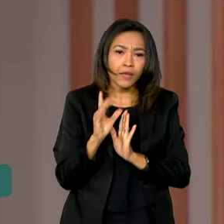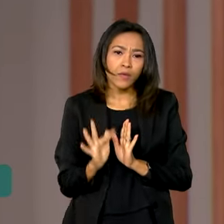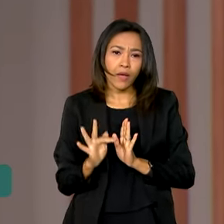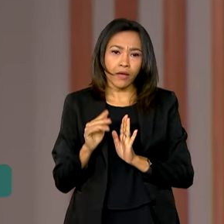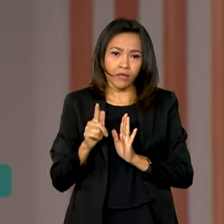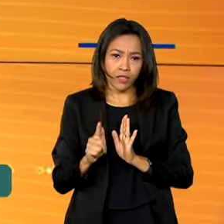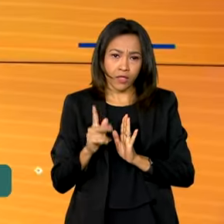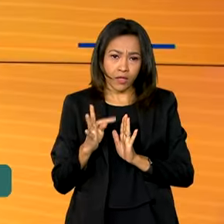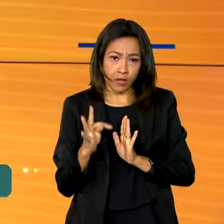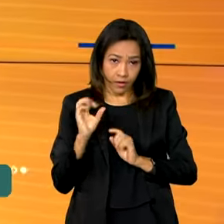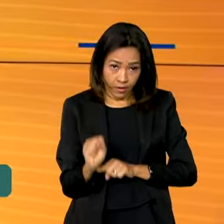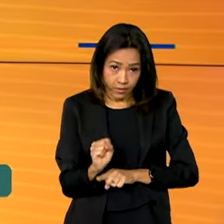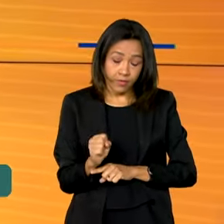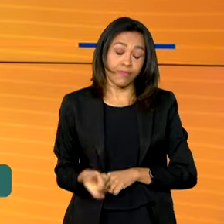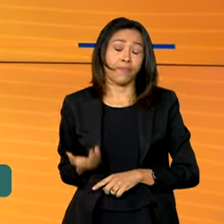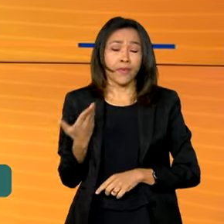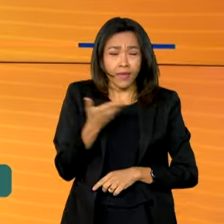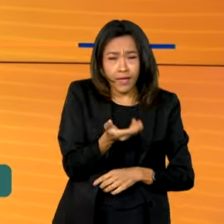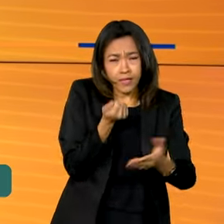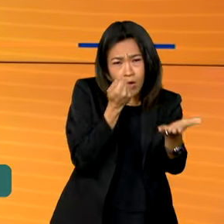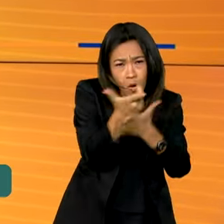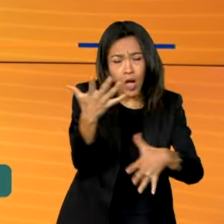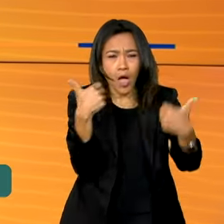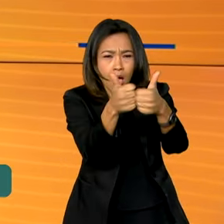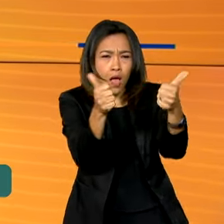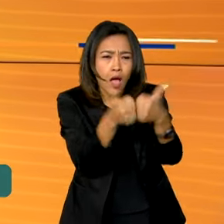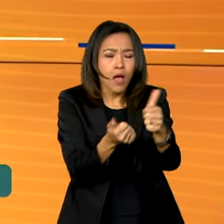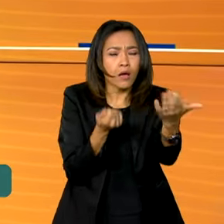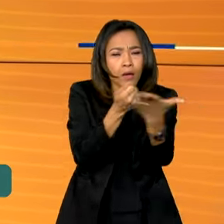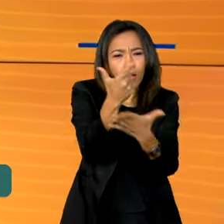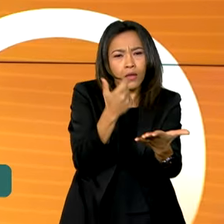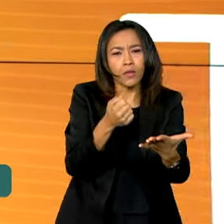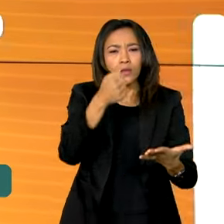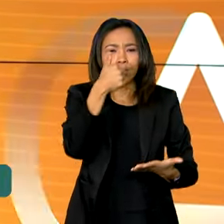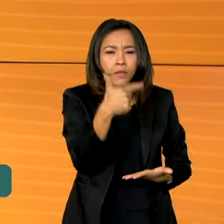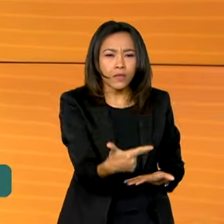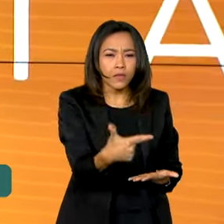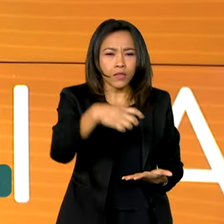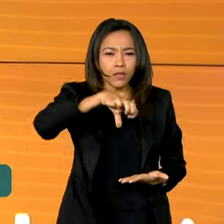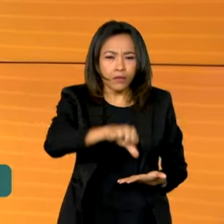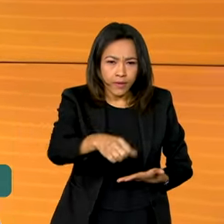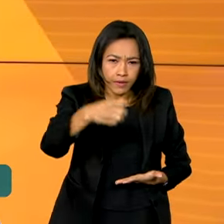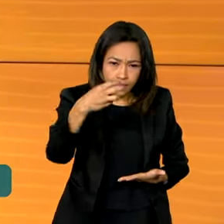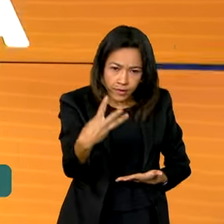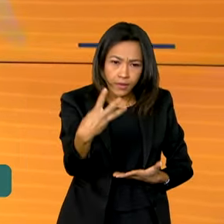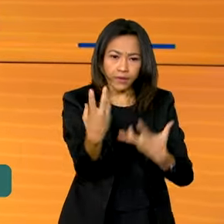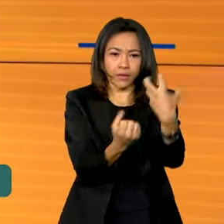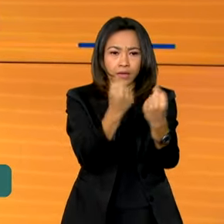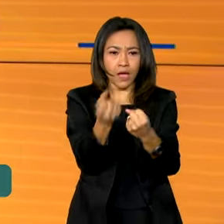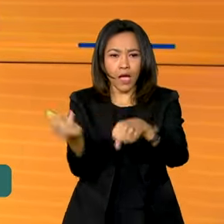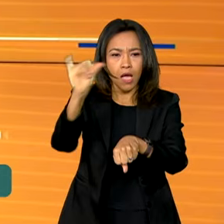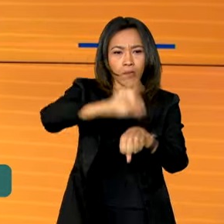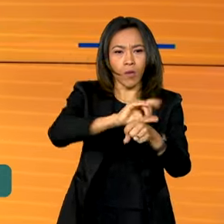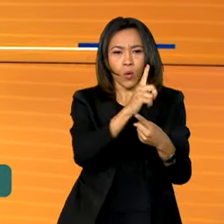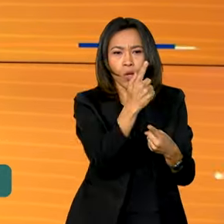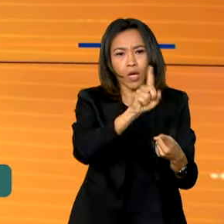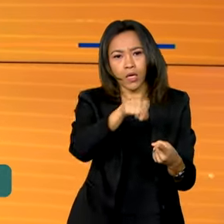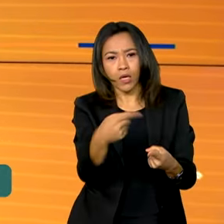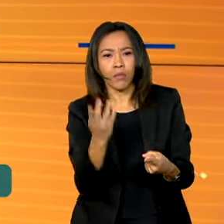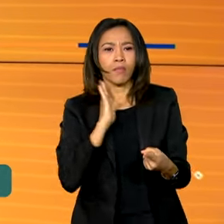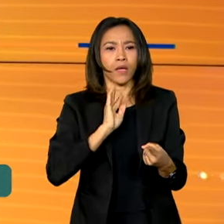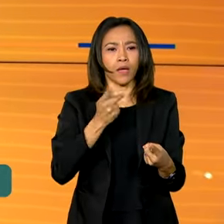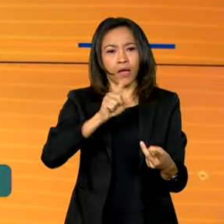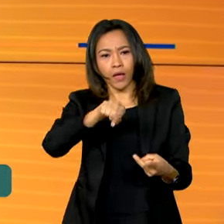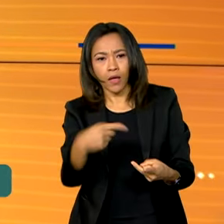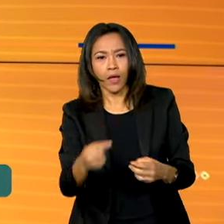FGTS. Nessa compra, serão adquiridos 293 veículos para as capitais Goiânia, Belo